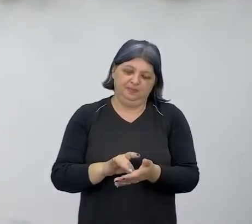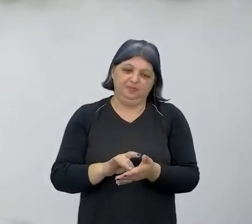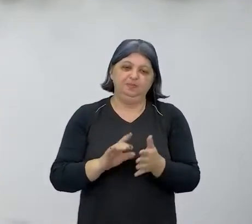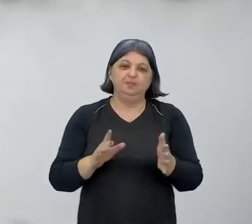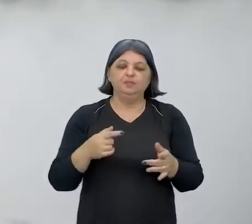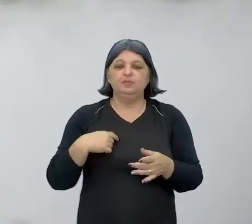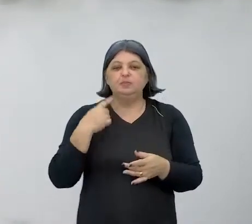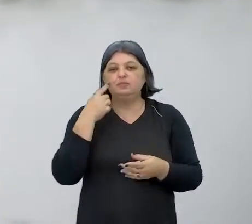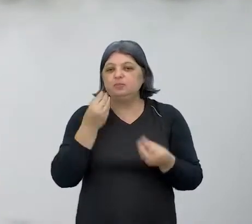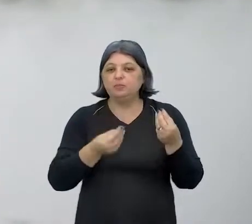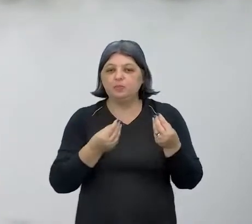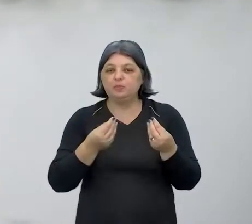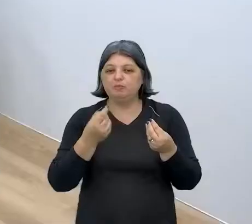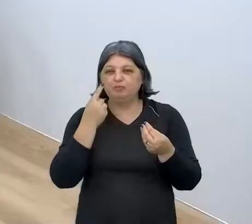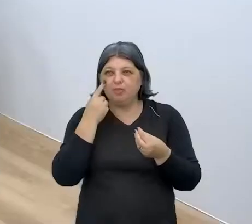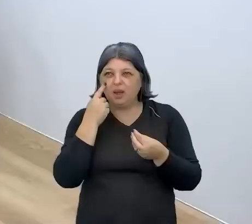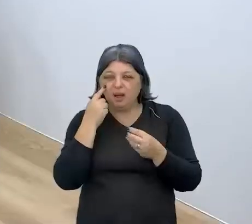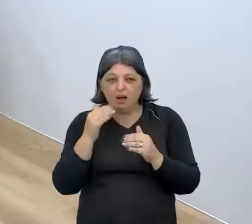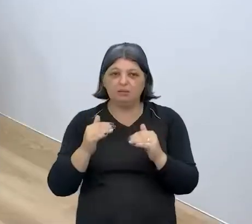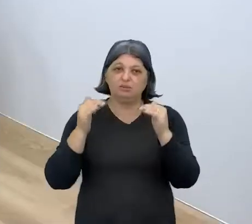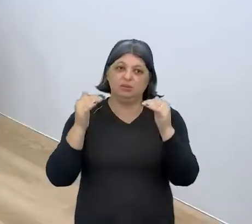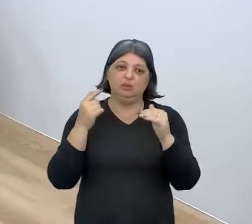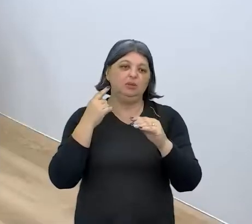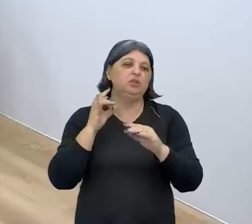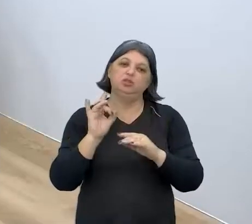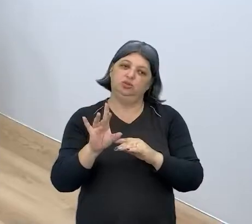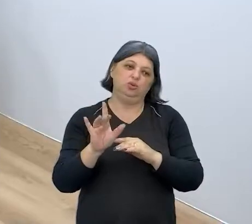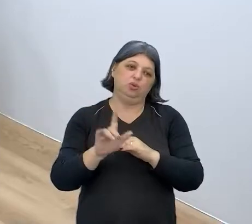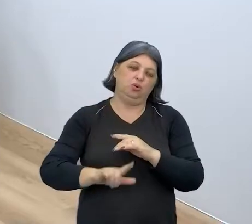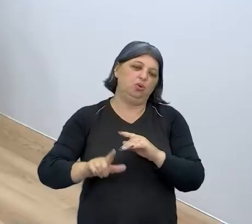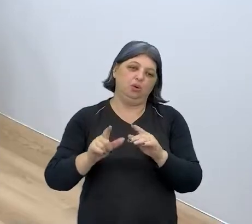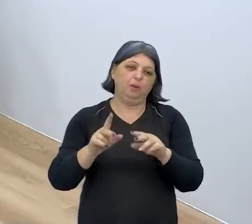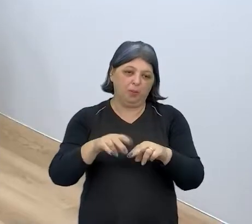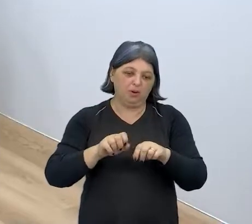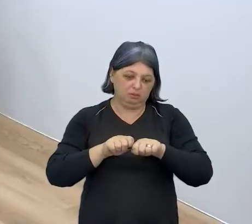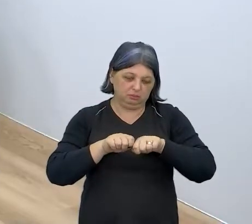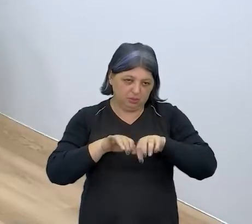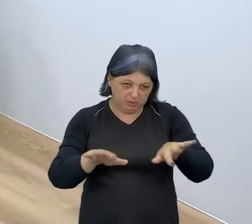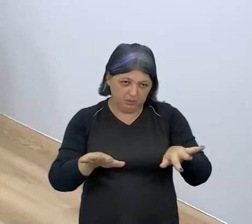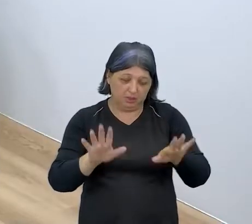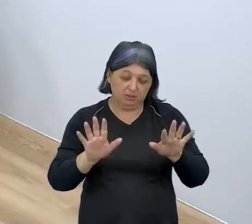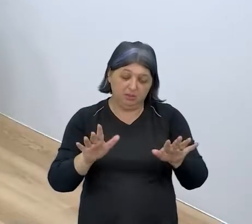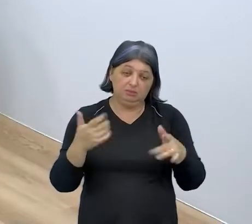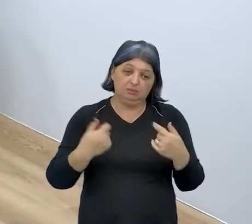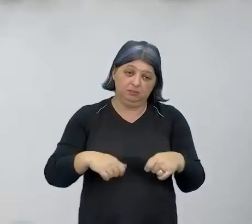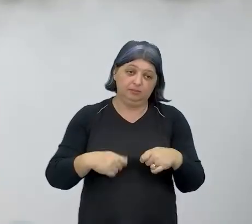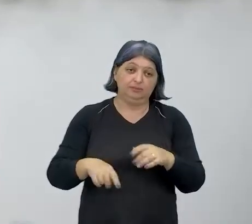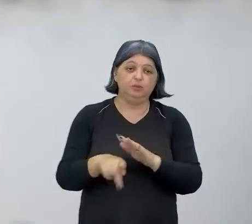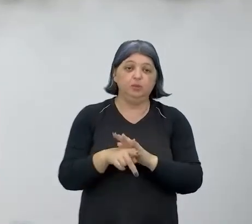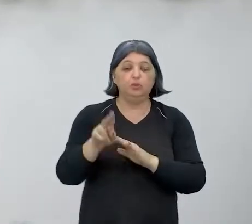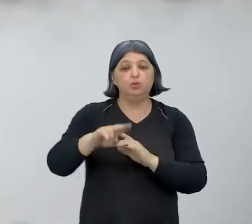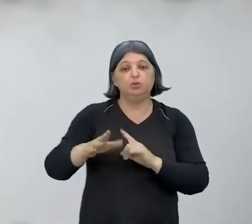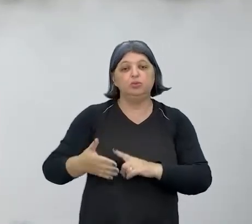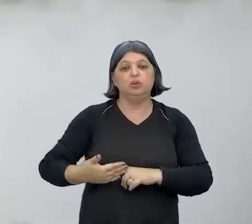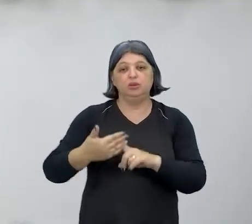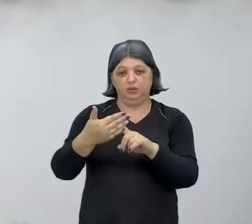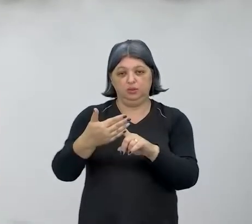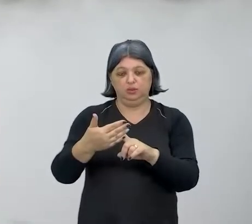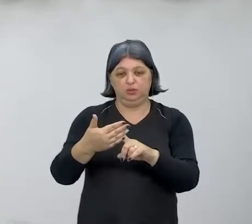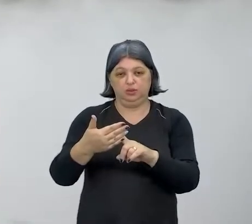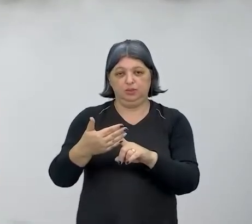você pensar além. Claro que não foi pela pandemia em si, mas foi por uma necessidade que a tecnologia, ela